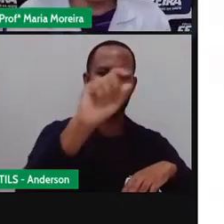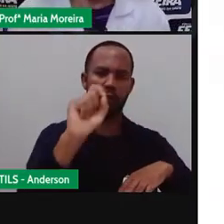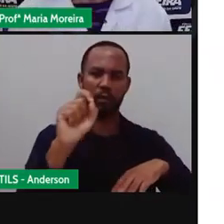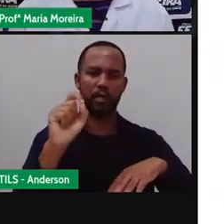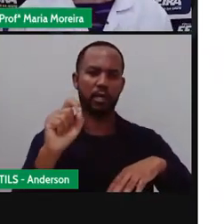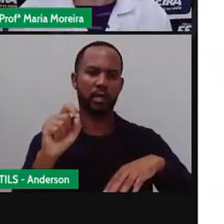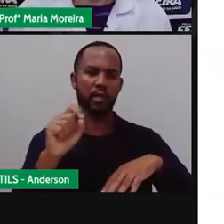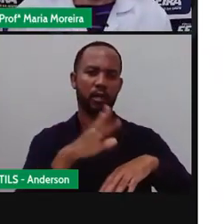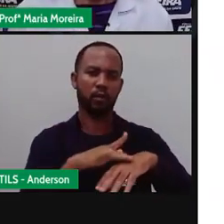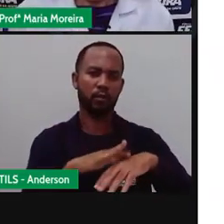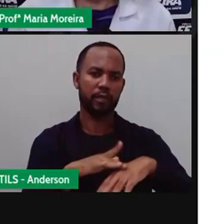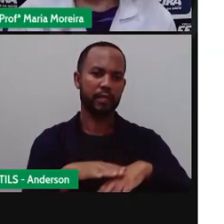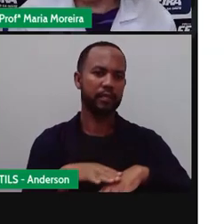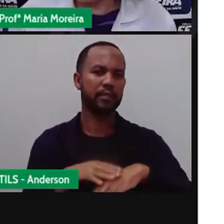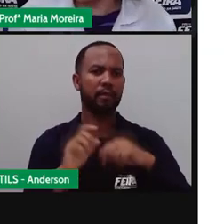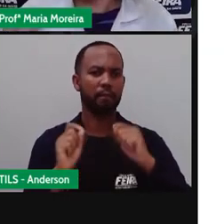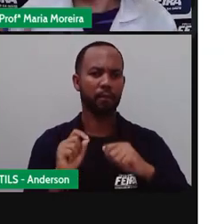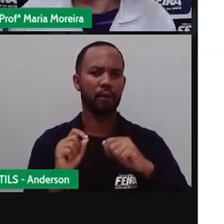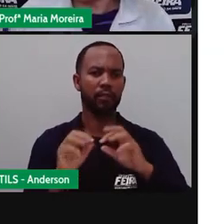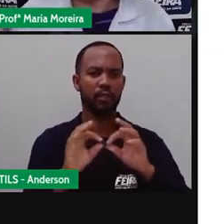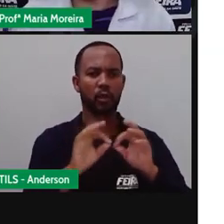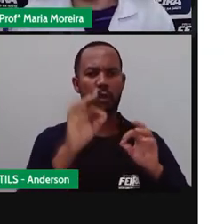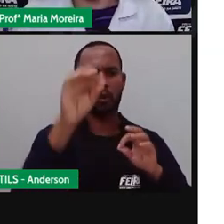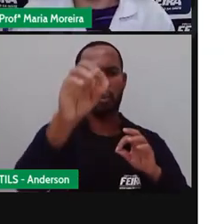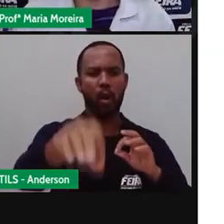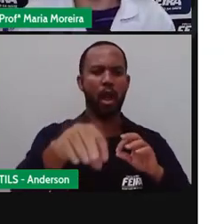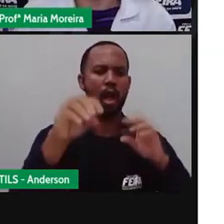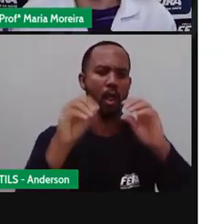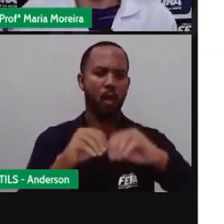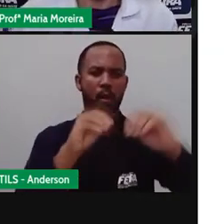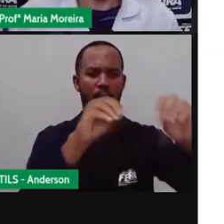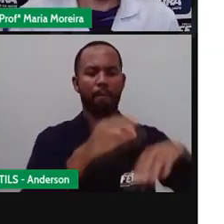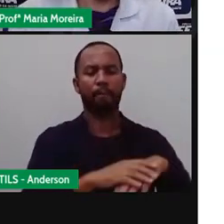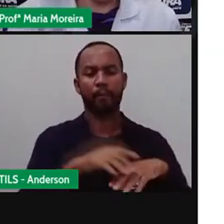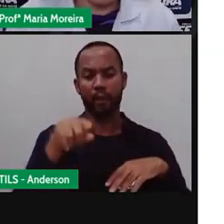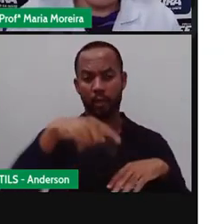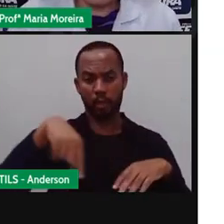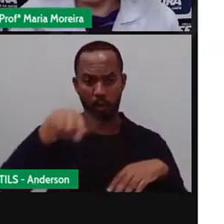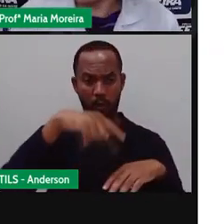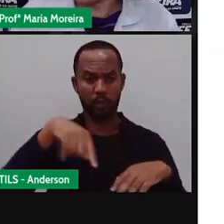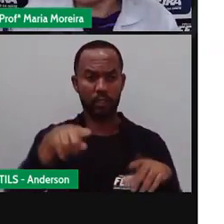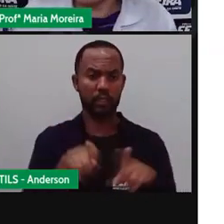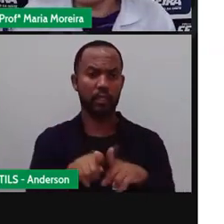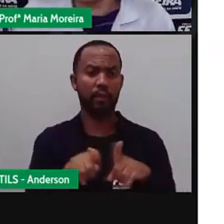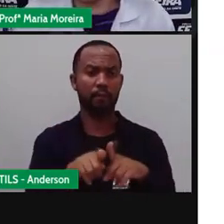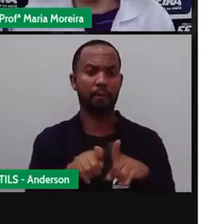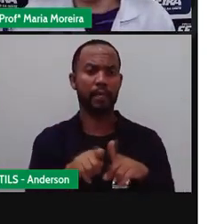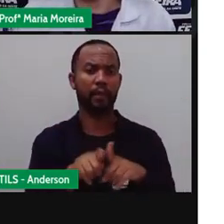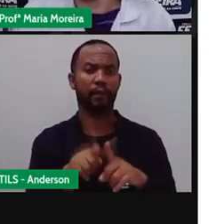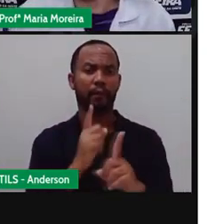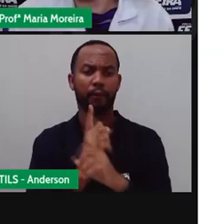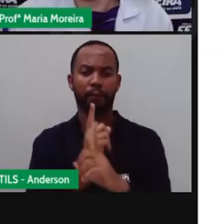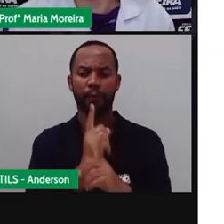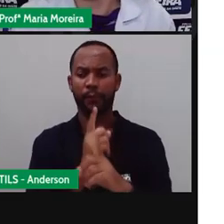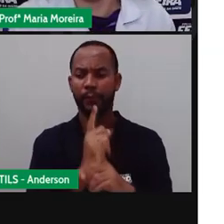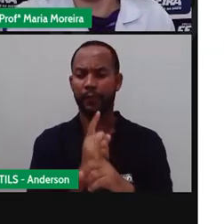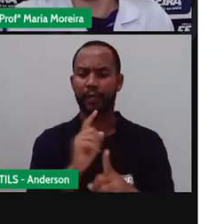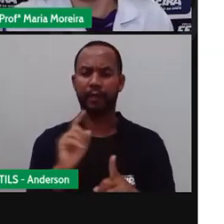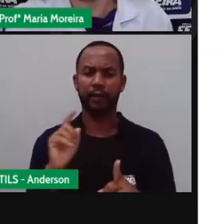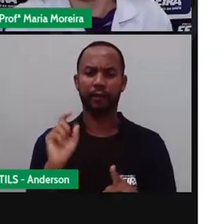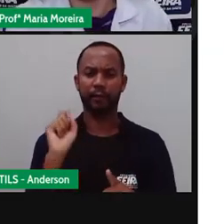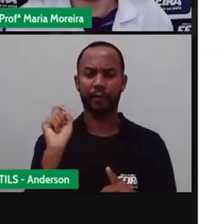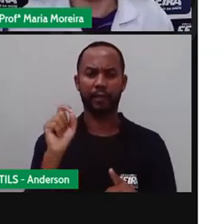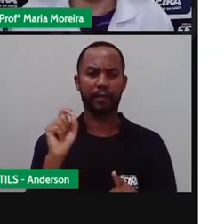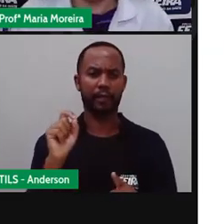com o táxi. Pois é. A gente, né, no nosso dia a dia, costumeiramente, a gente encontra com moscas aí. E o que a faz? A dá